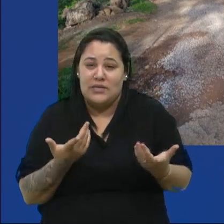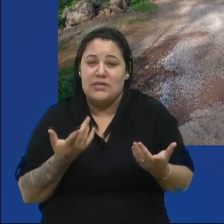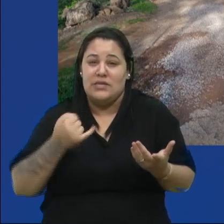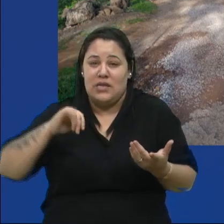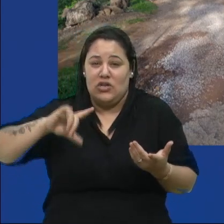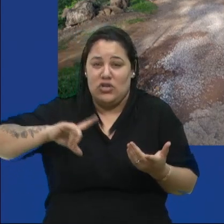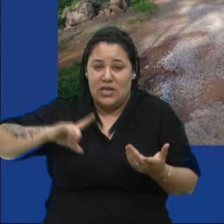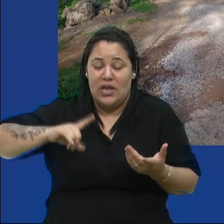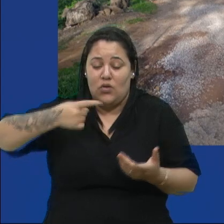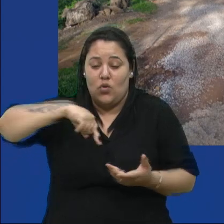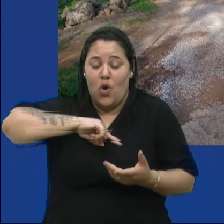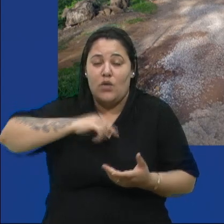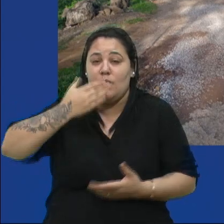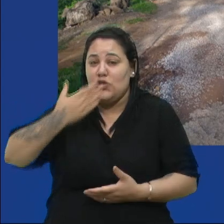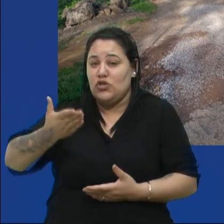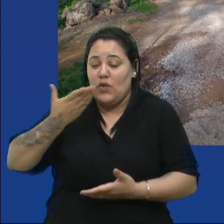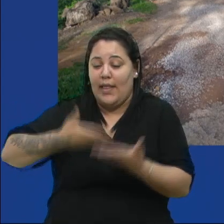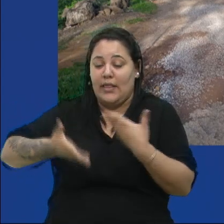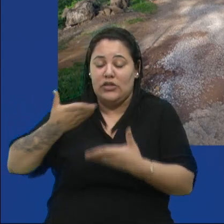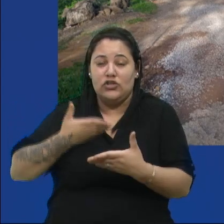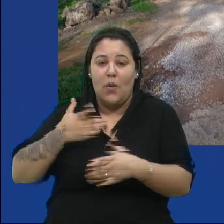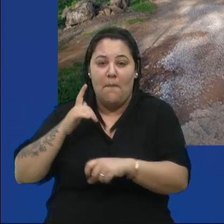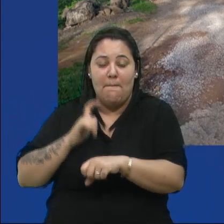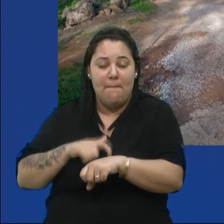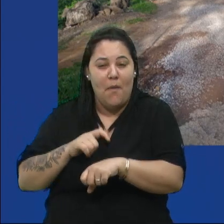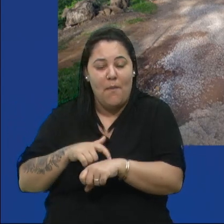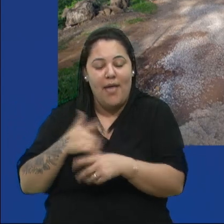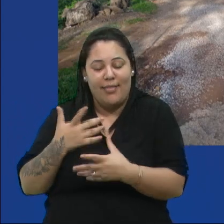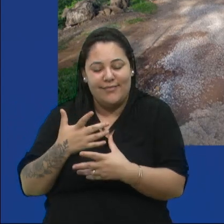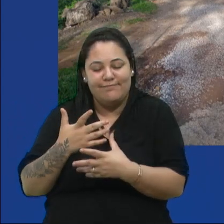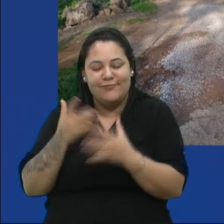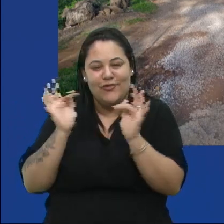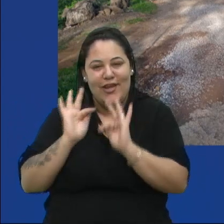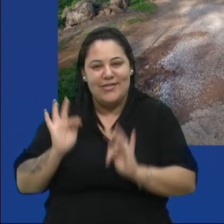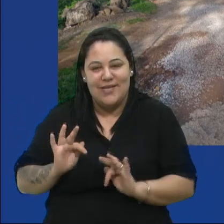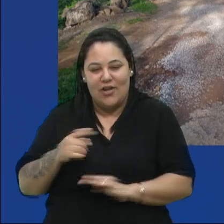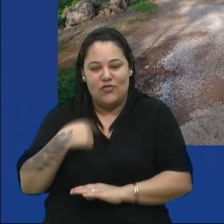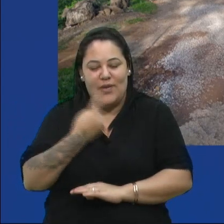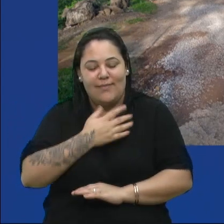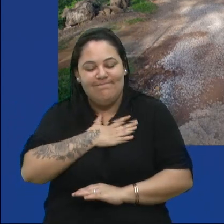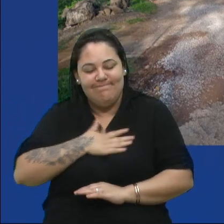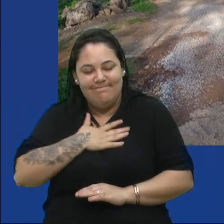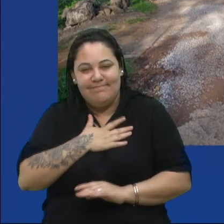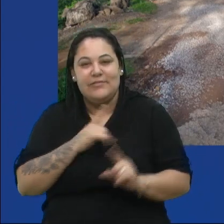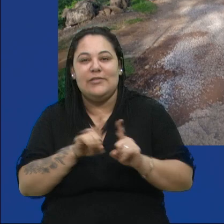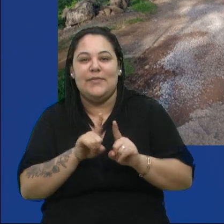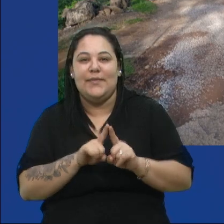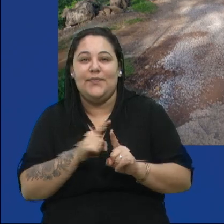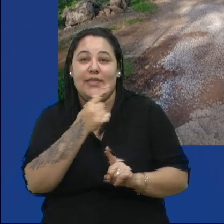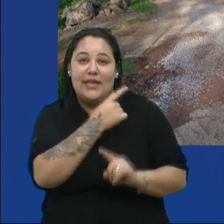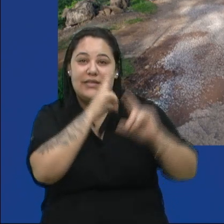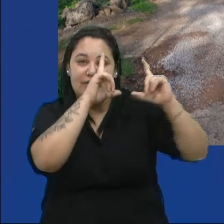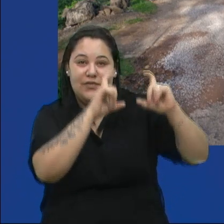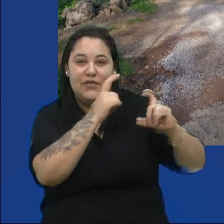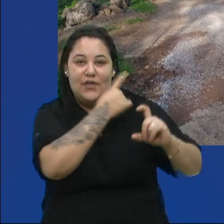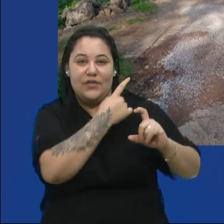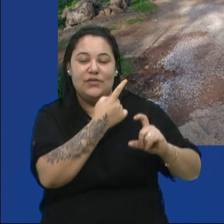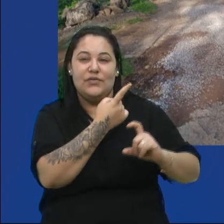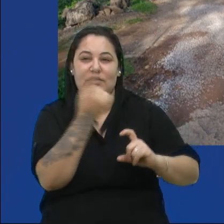os nossos pedidos atendidos, é um momento de grande alegria e satisfação. Aqui, nesta foto, aqui a gente pode